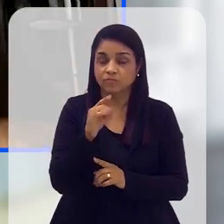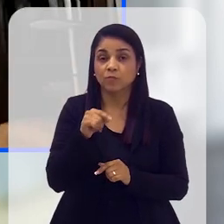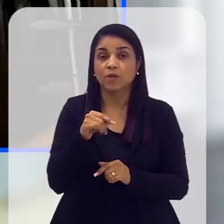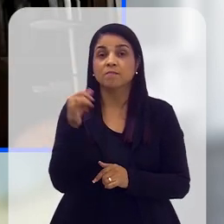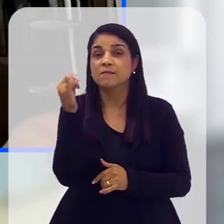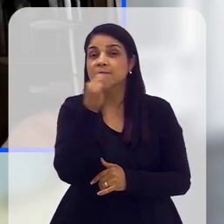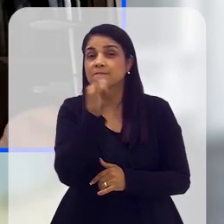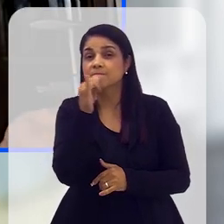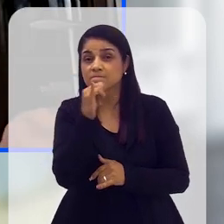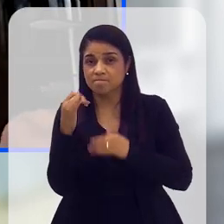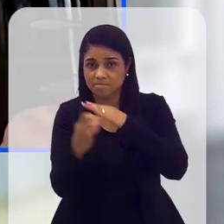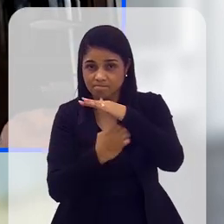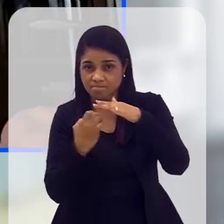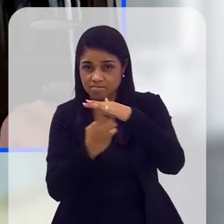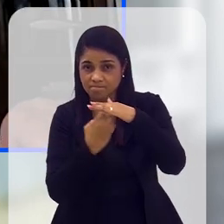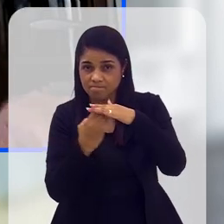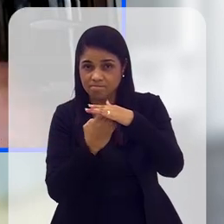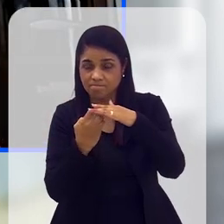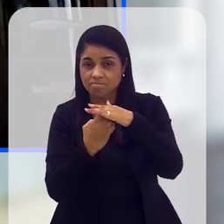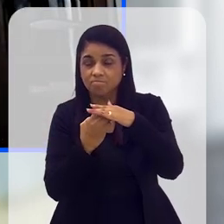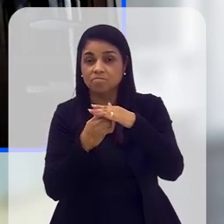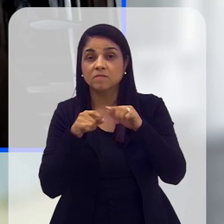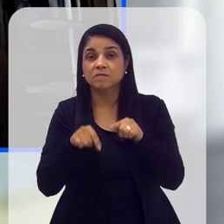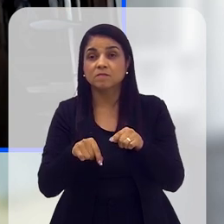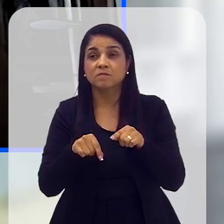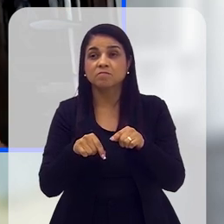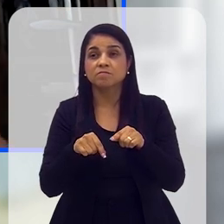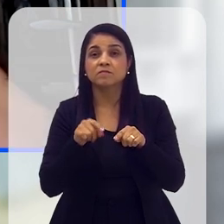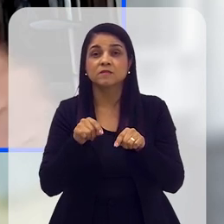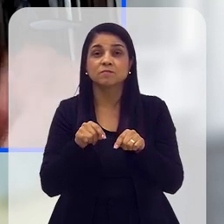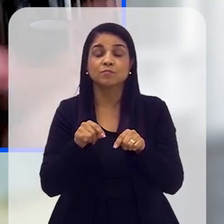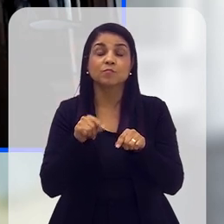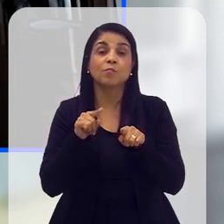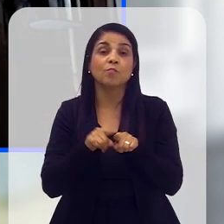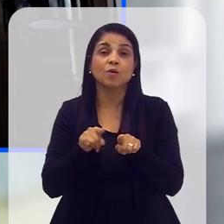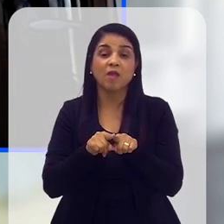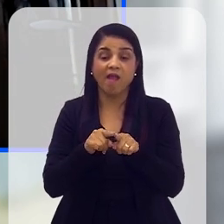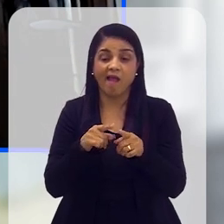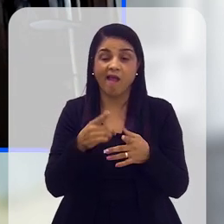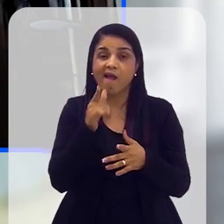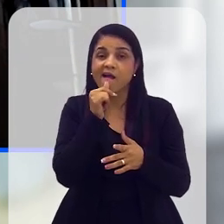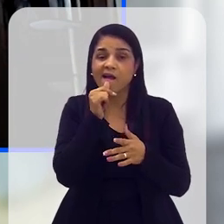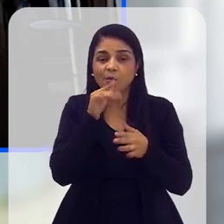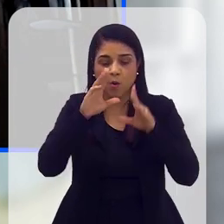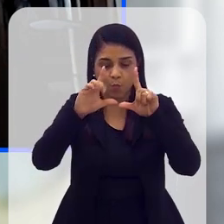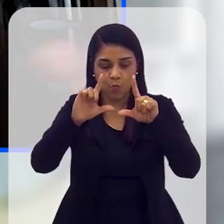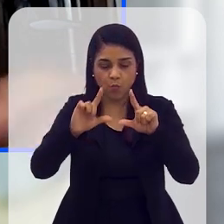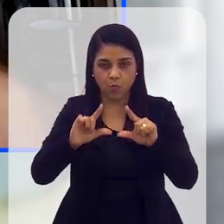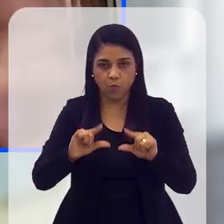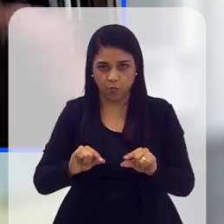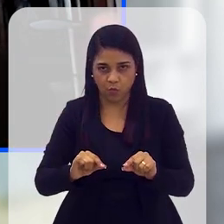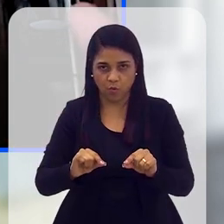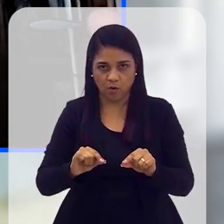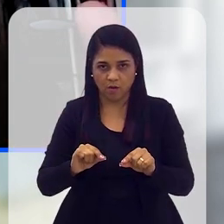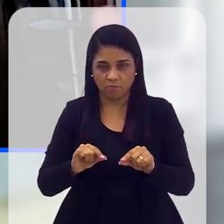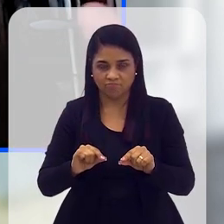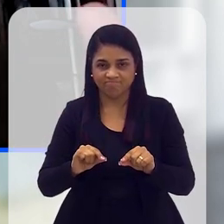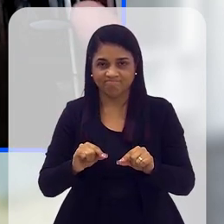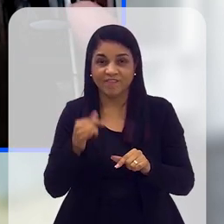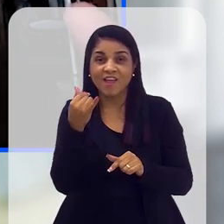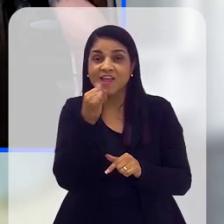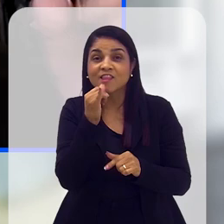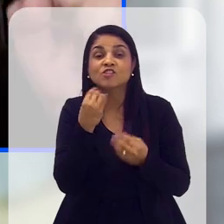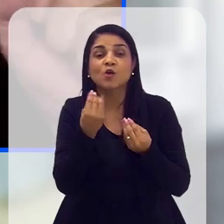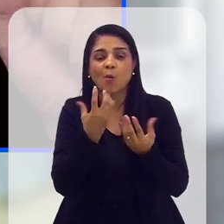Por causa das termelétricas, que entram em vigor exatamente porque as hidrelétricas entram em falência ou entram em estado de